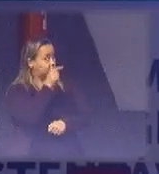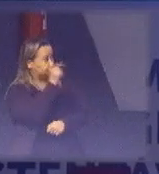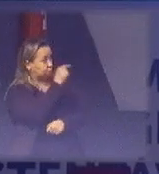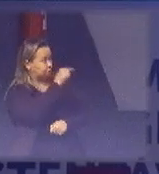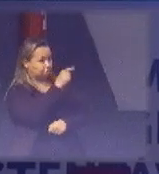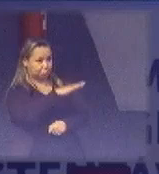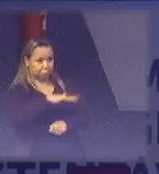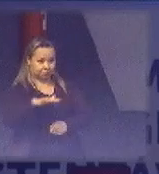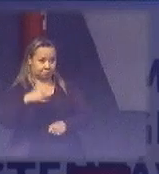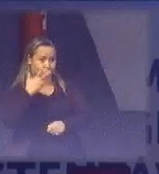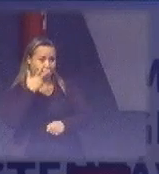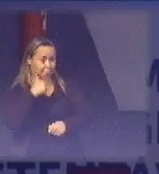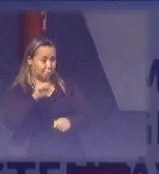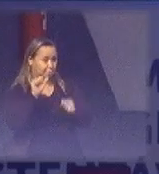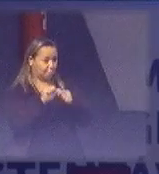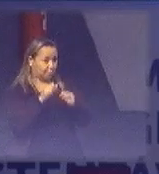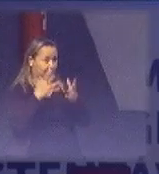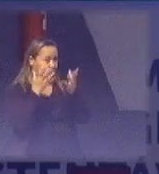no dia que ela recebeu a cadeira.